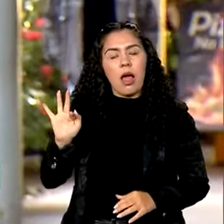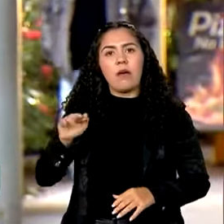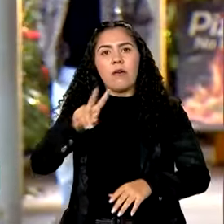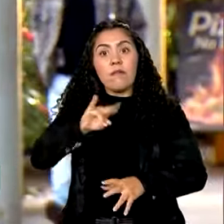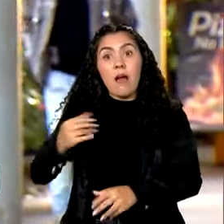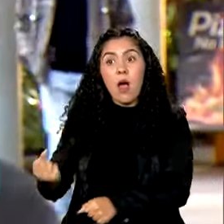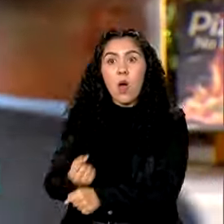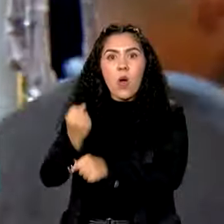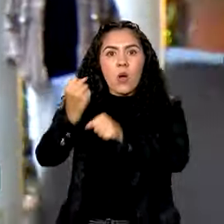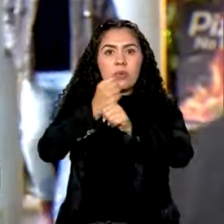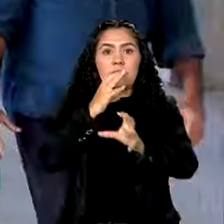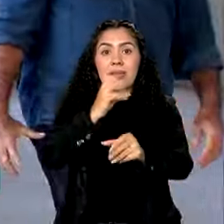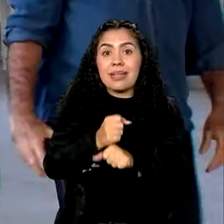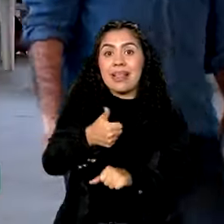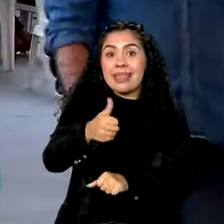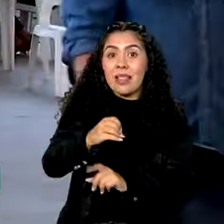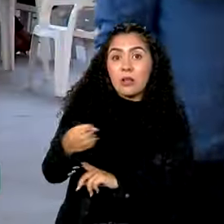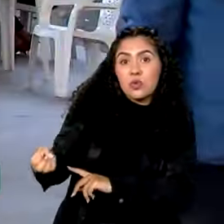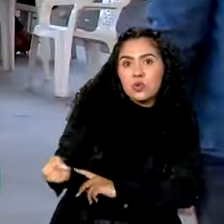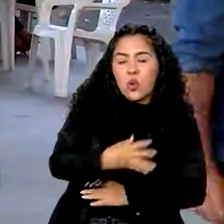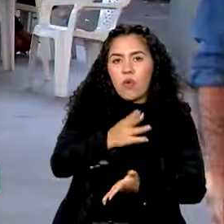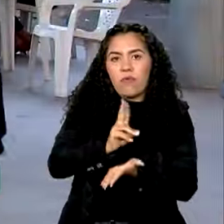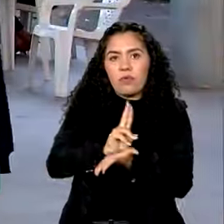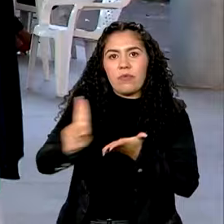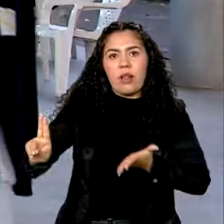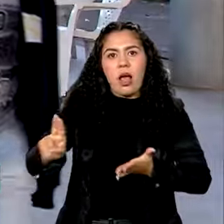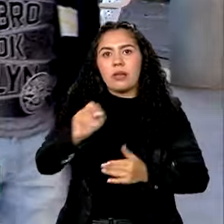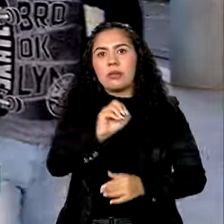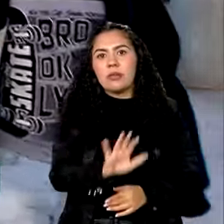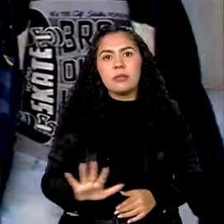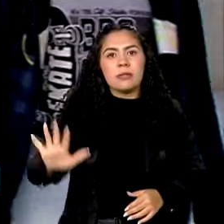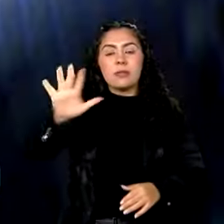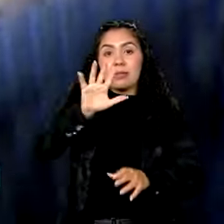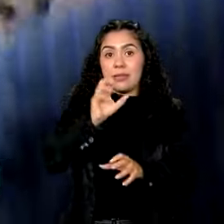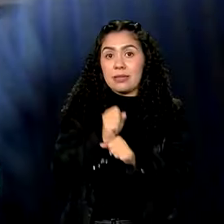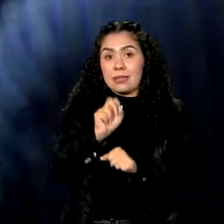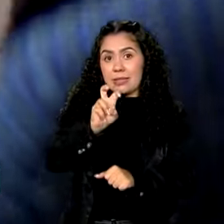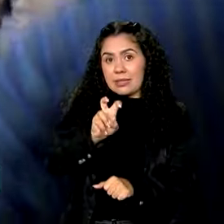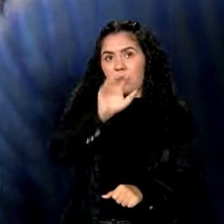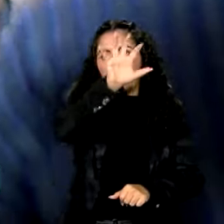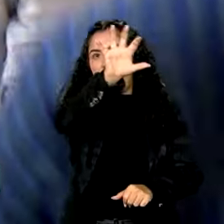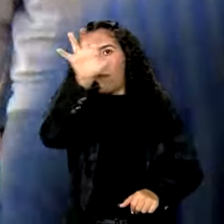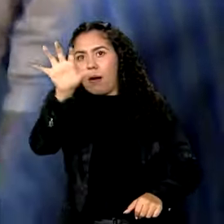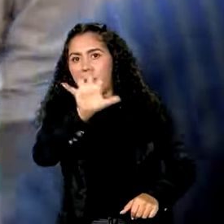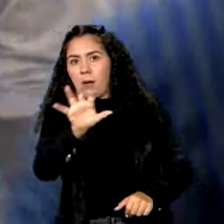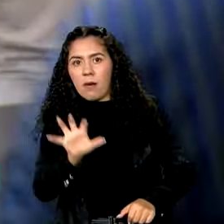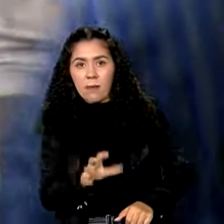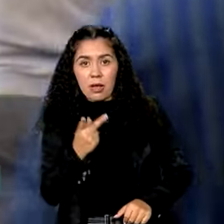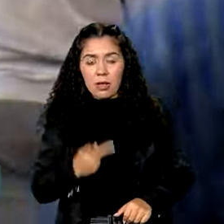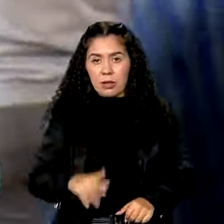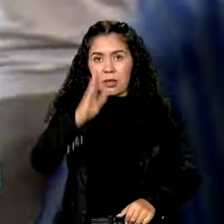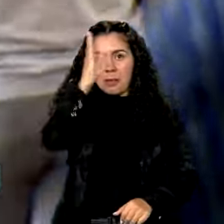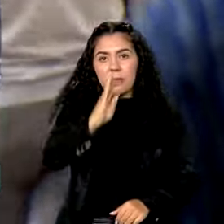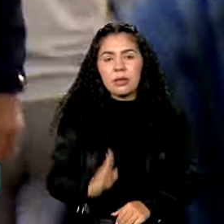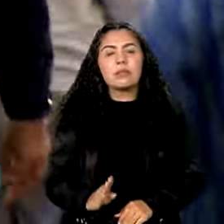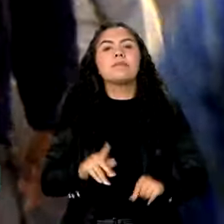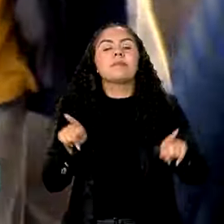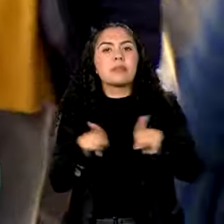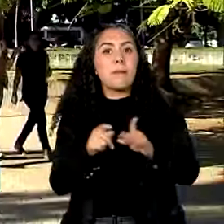criados 10 novos CAMP, espalhados pelas 5 regiões do Brasil, e melhorias na